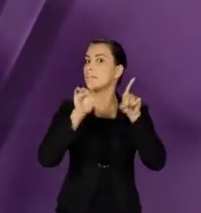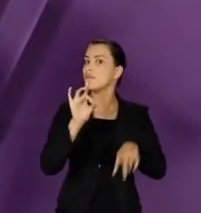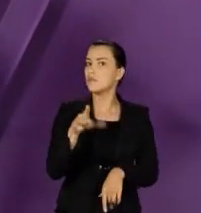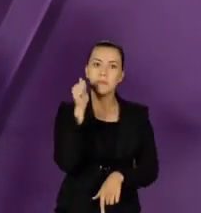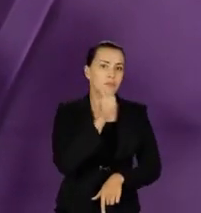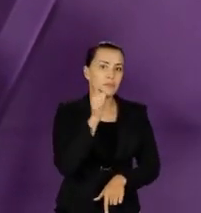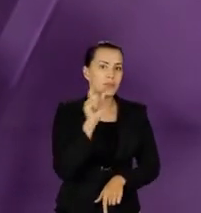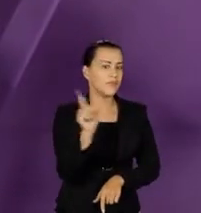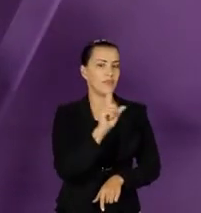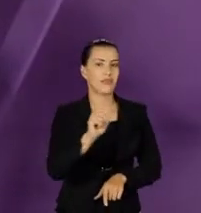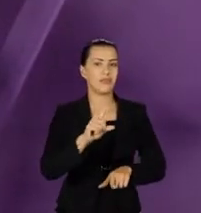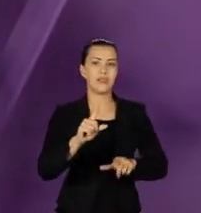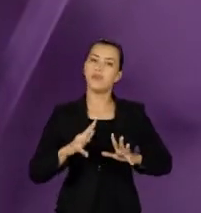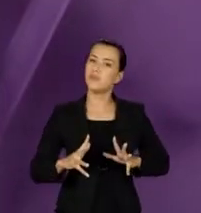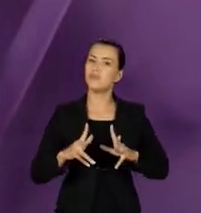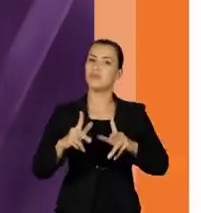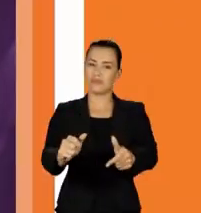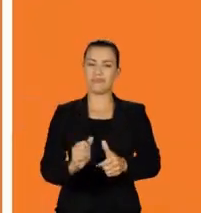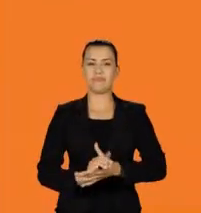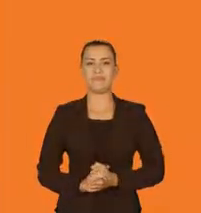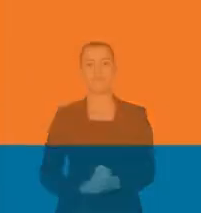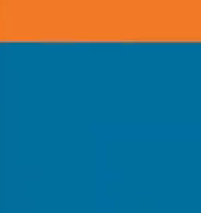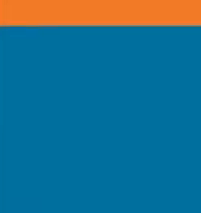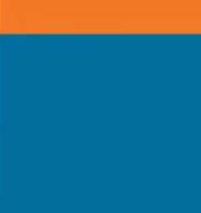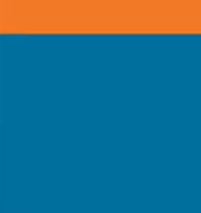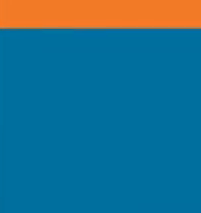mulher. Ela é de todos nós.